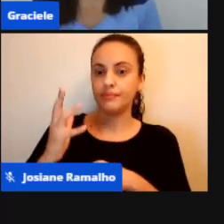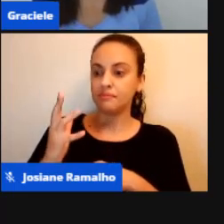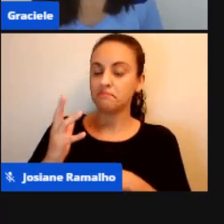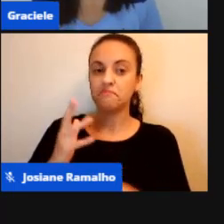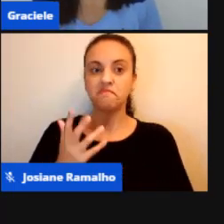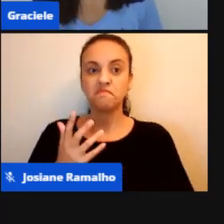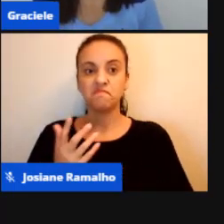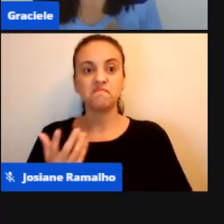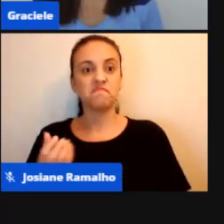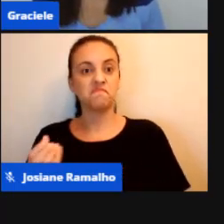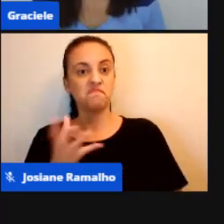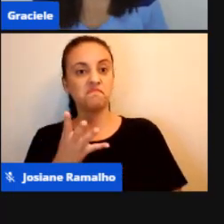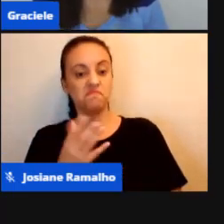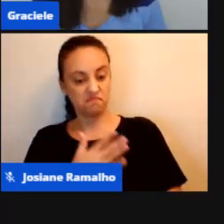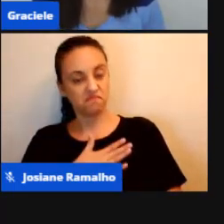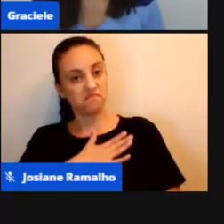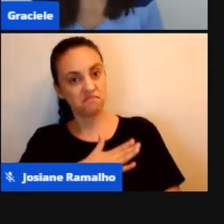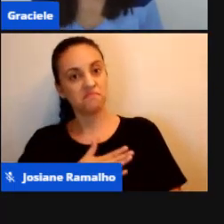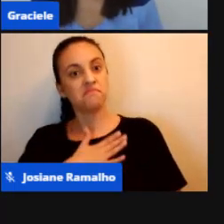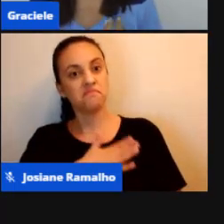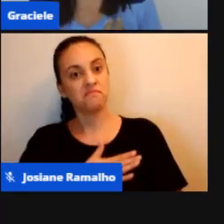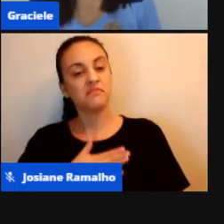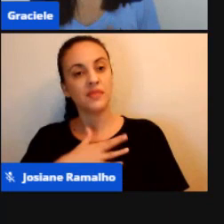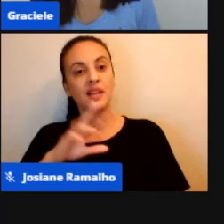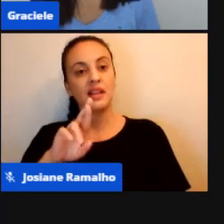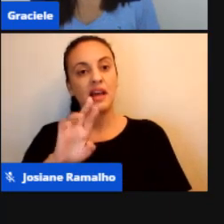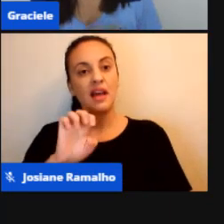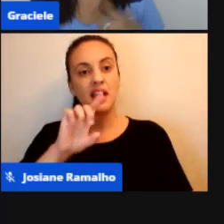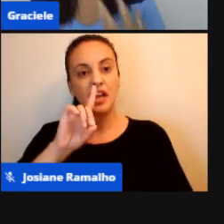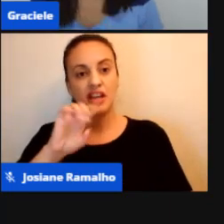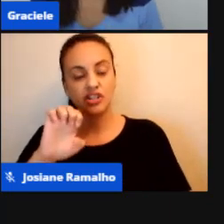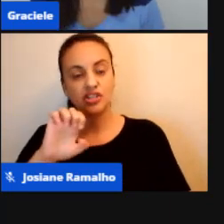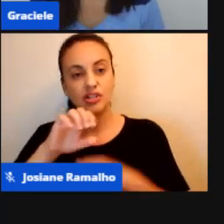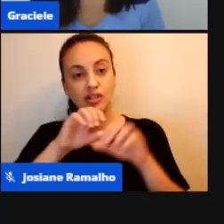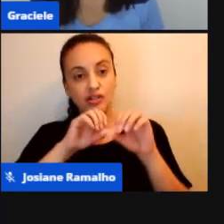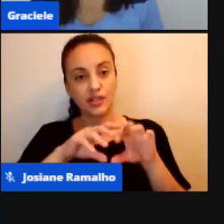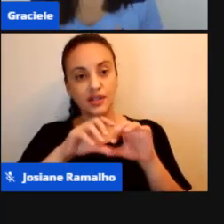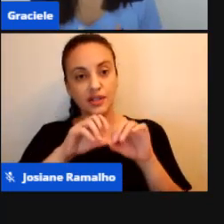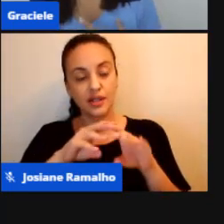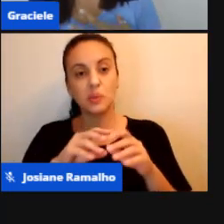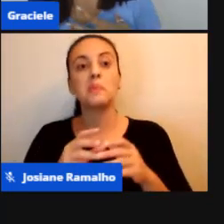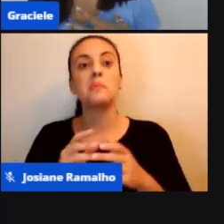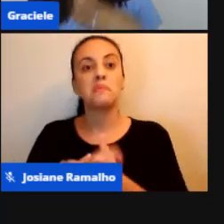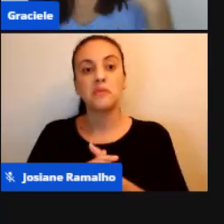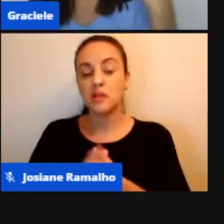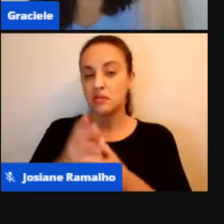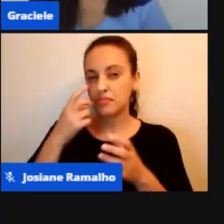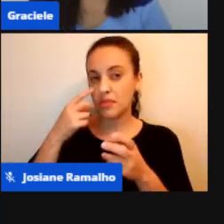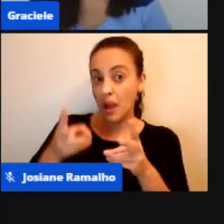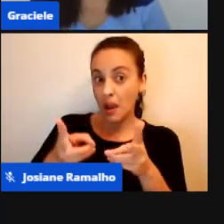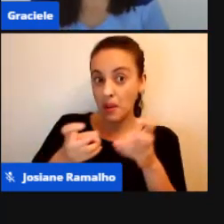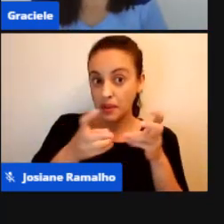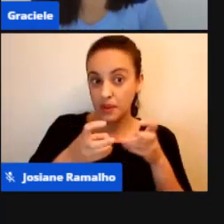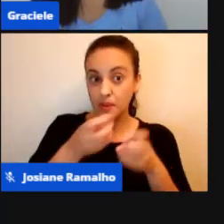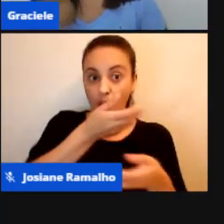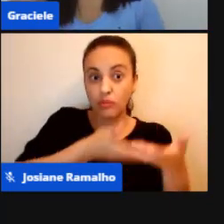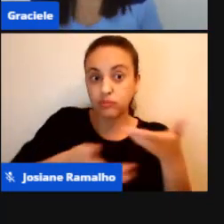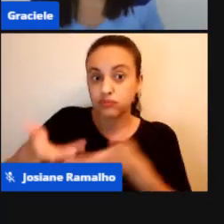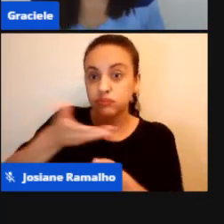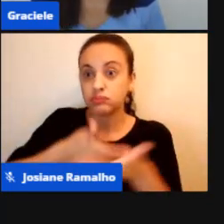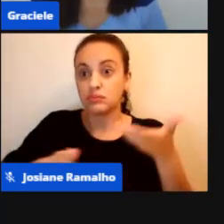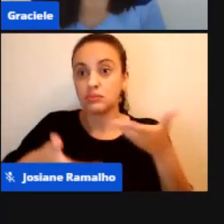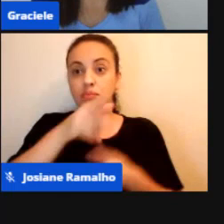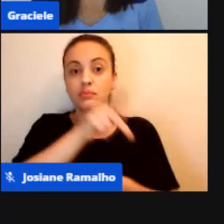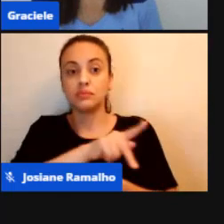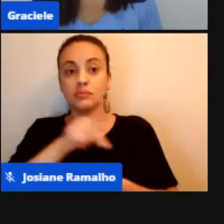dentro da rede. Nós presenciamos muitas interações de professor buscando, de